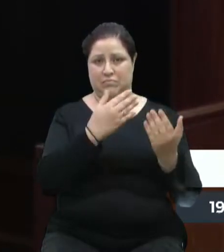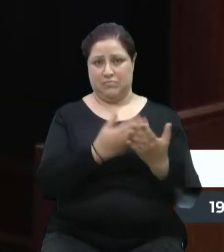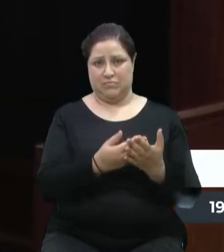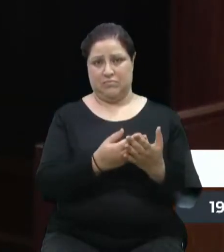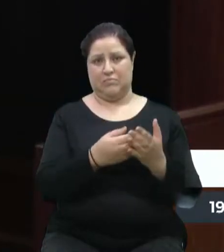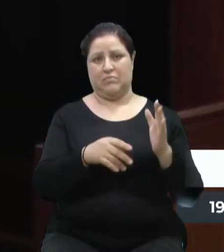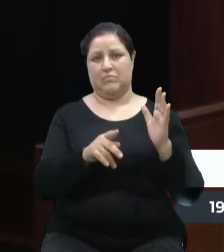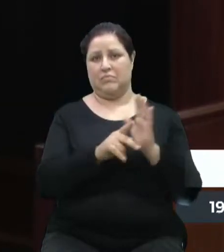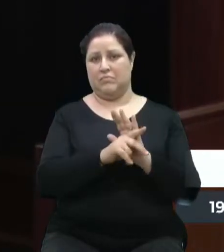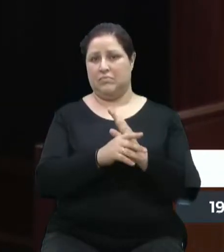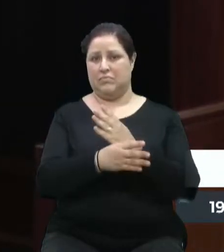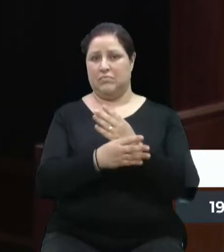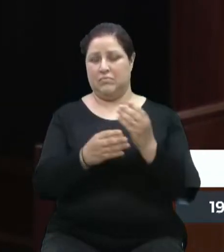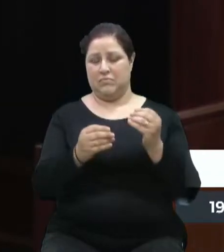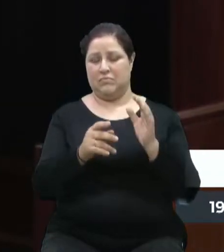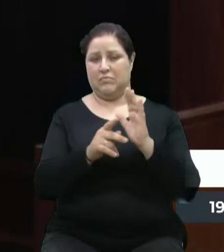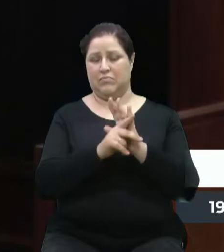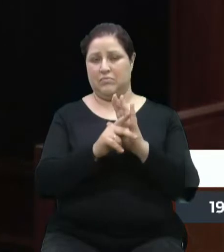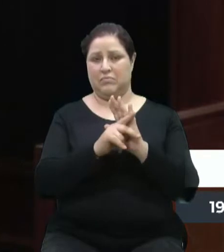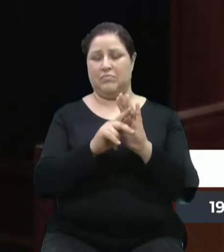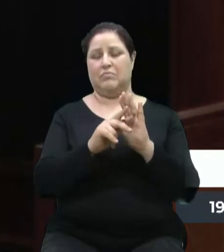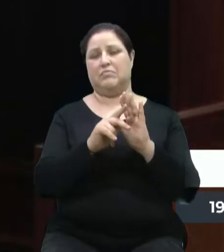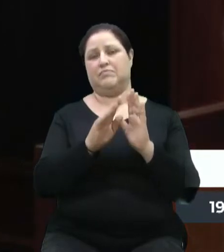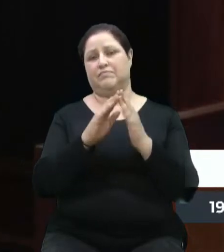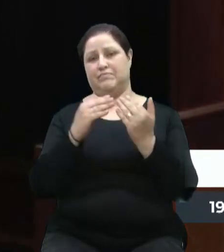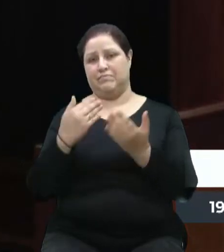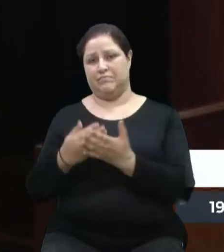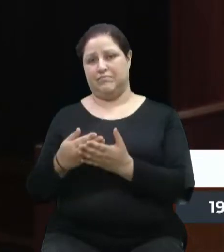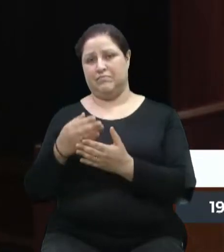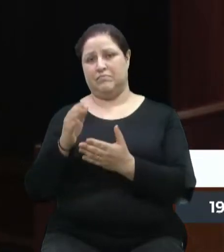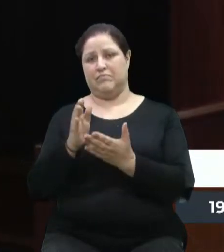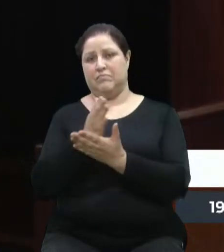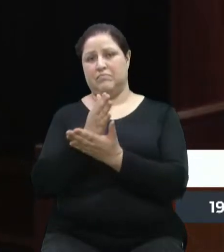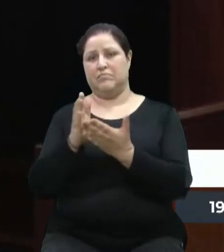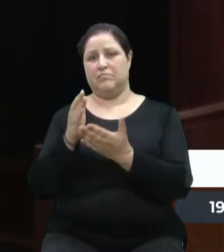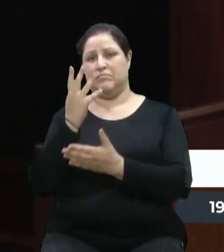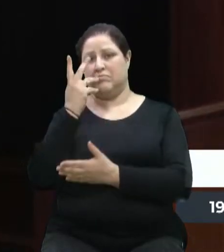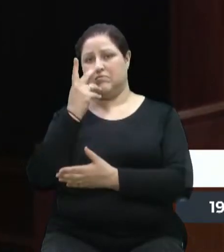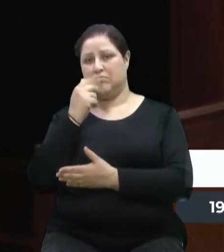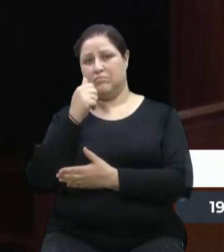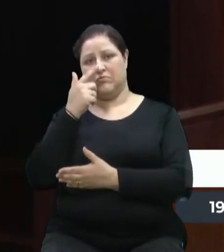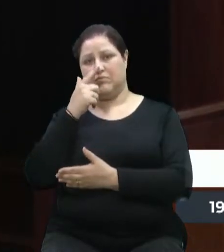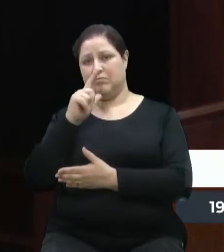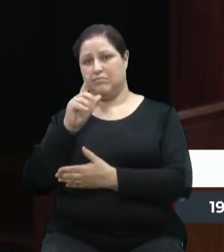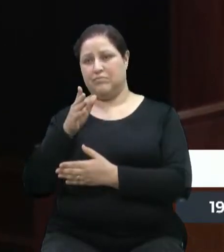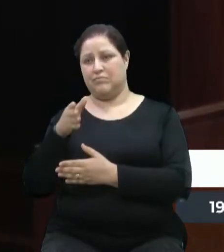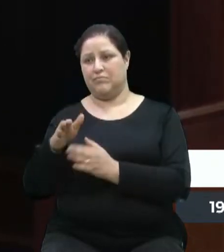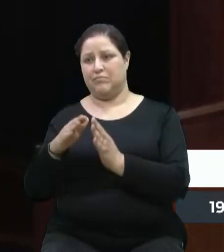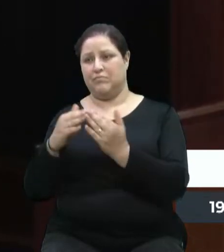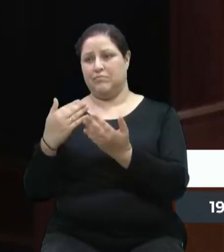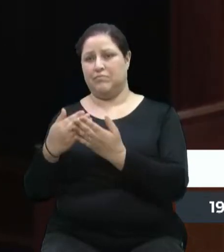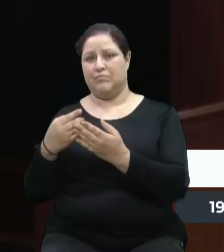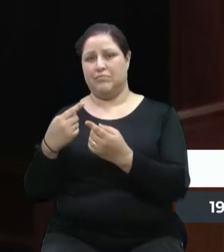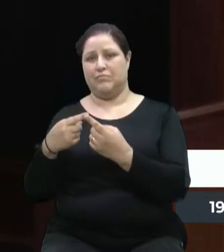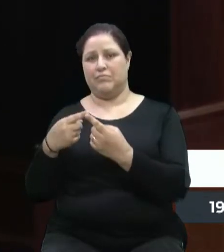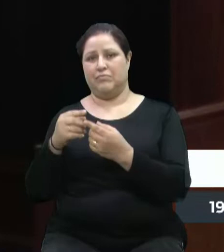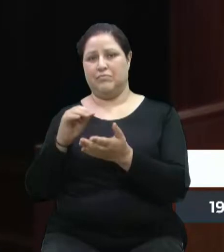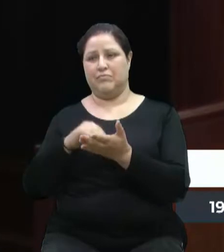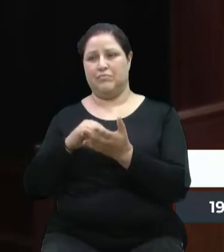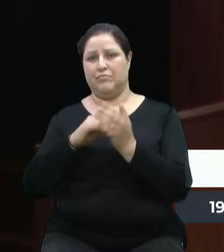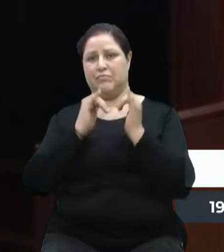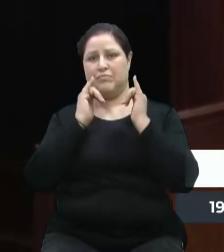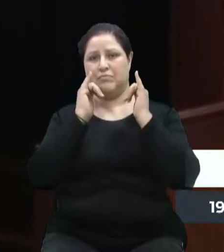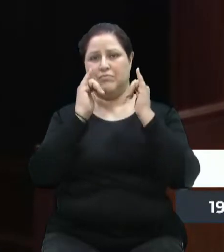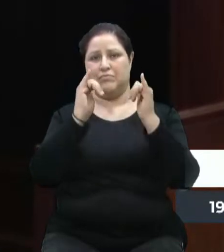muito se dá pela questão de não ter o transporte adequado para chegar até a escola. Tudo isso a gente tem que dar